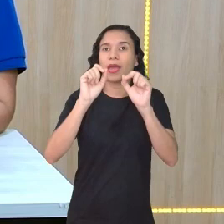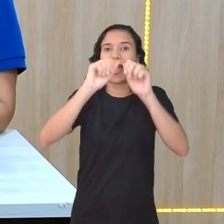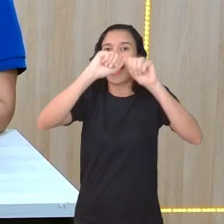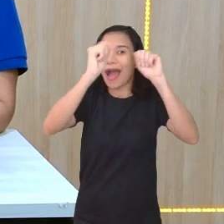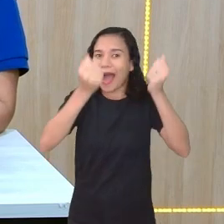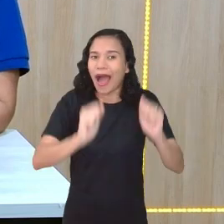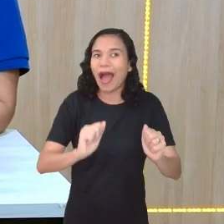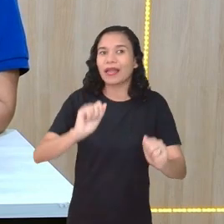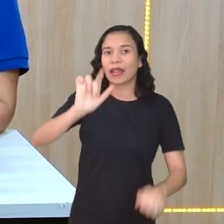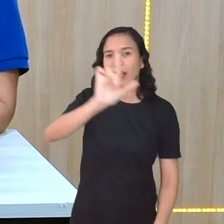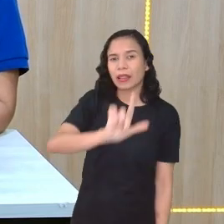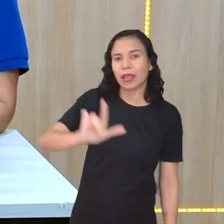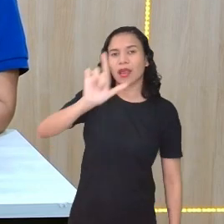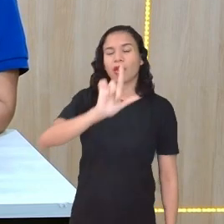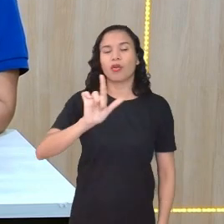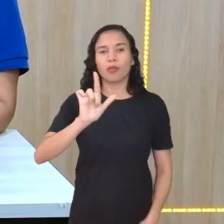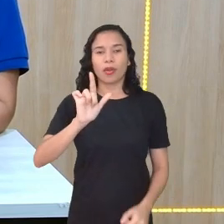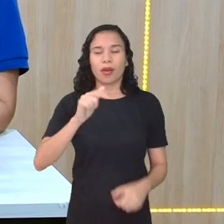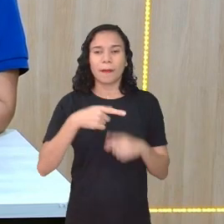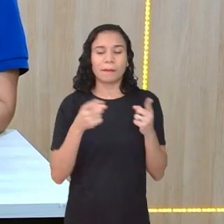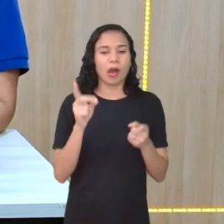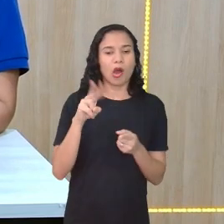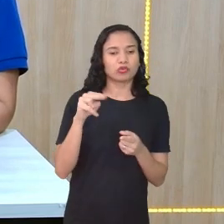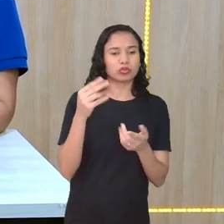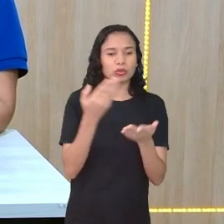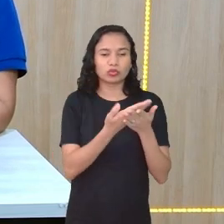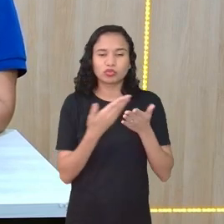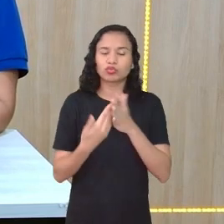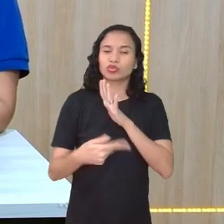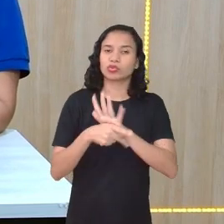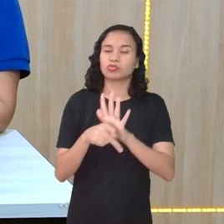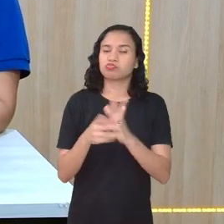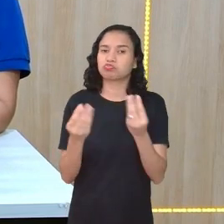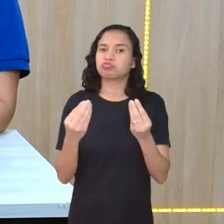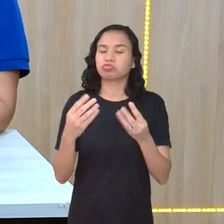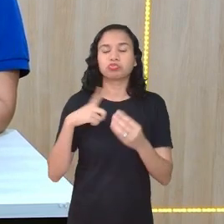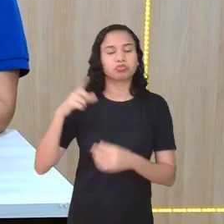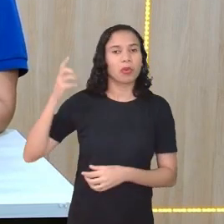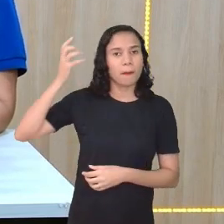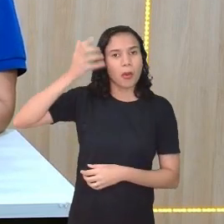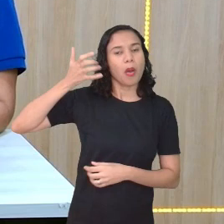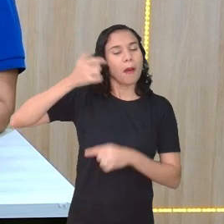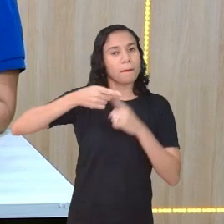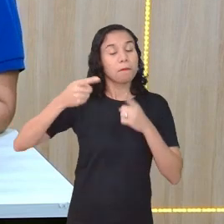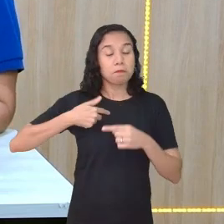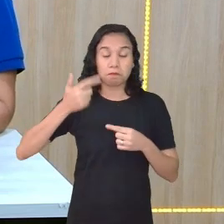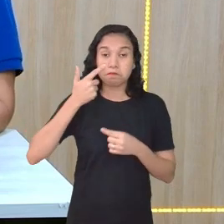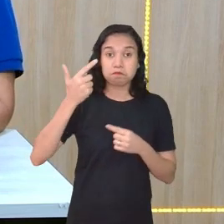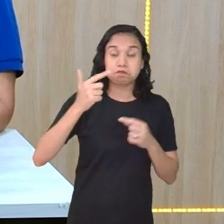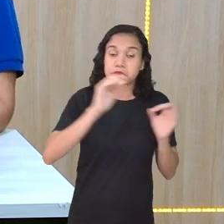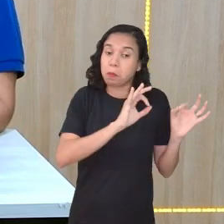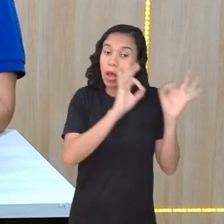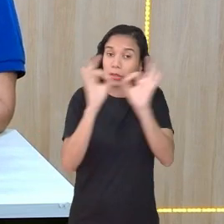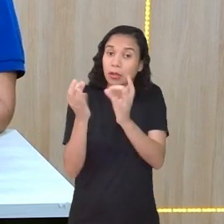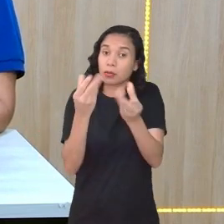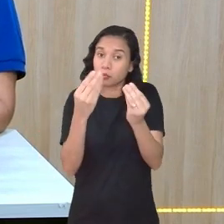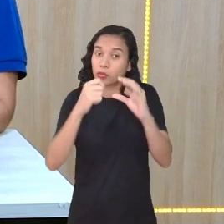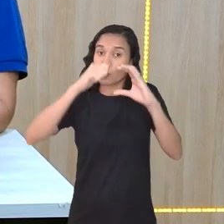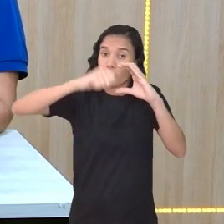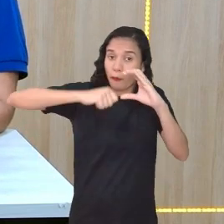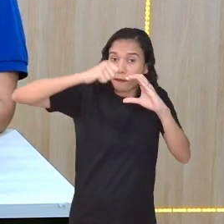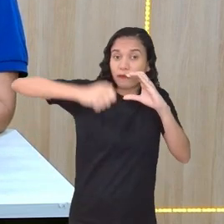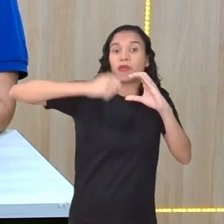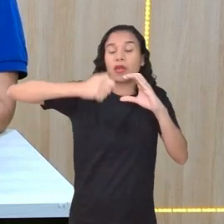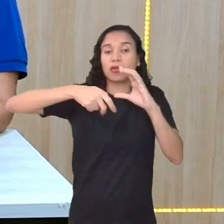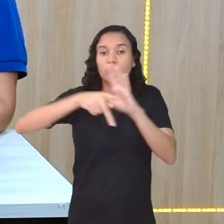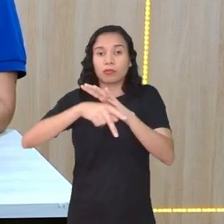literatura, umas discussões assim, mas eu não costumo escutar tanto podcast, né? Mas eu assisto muito vídeo, né?